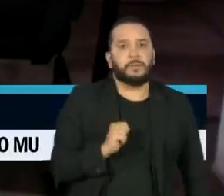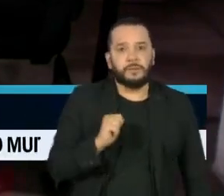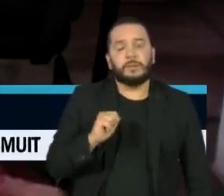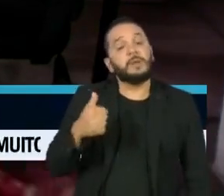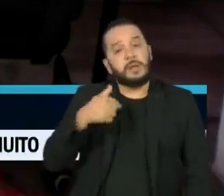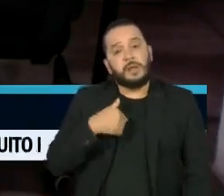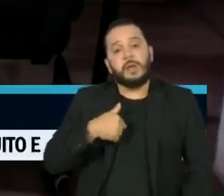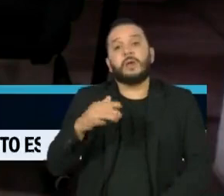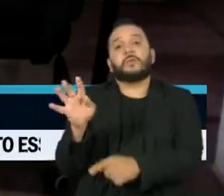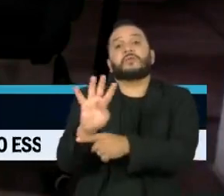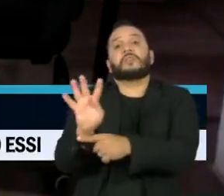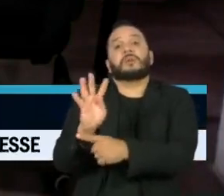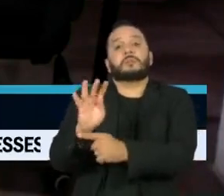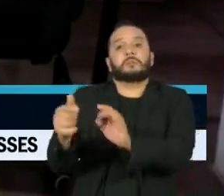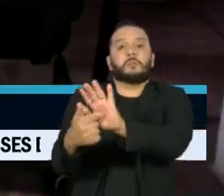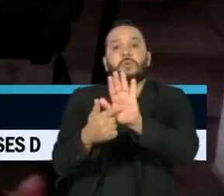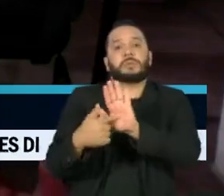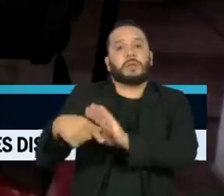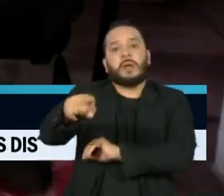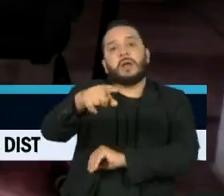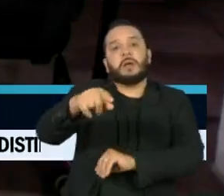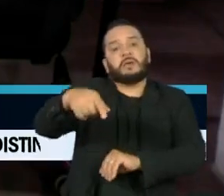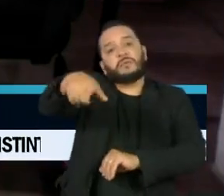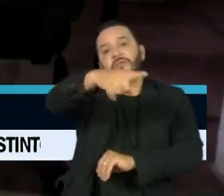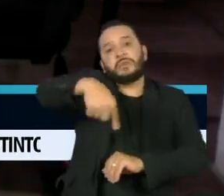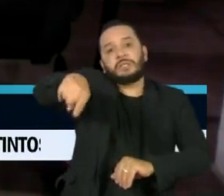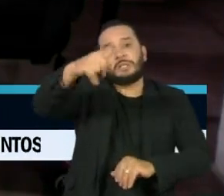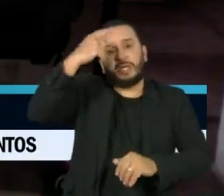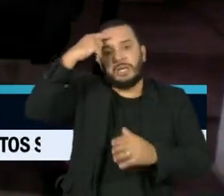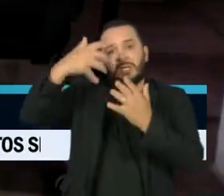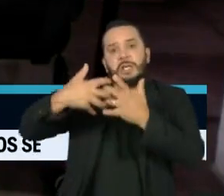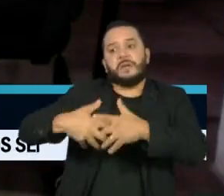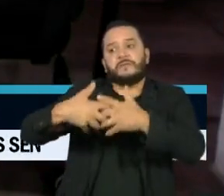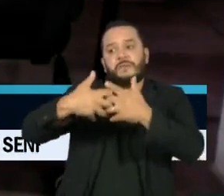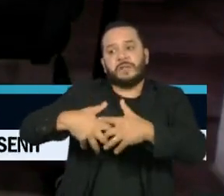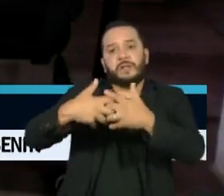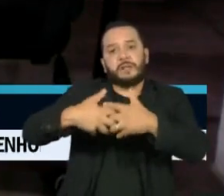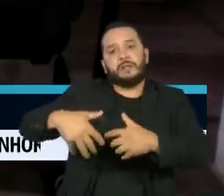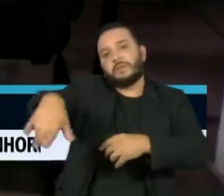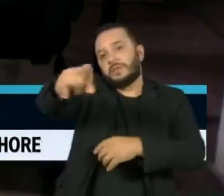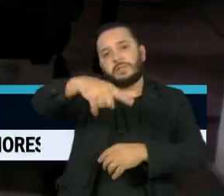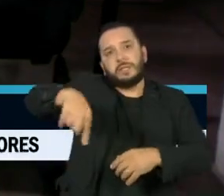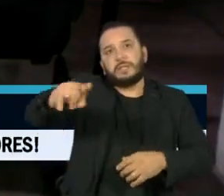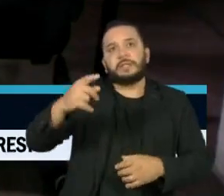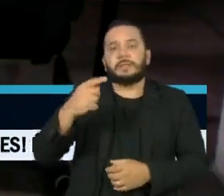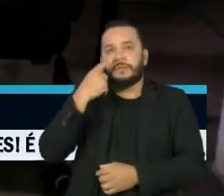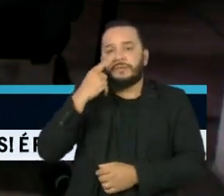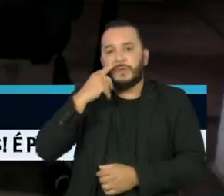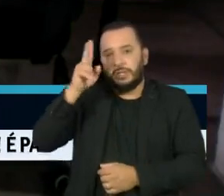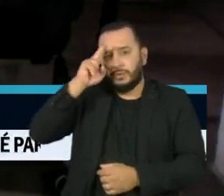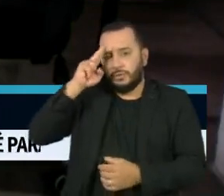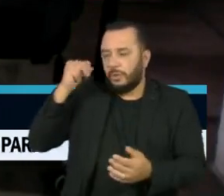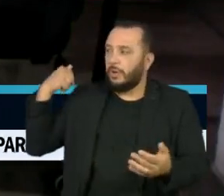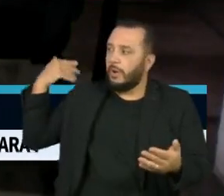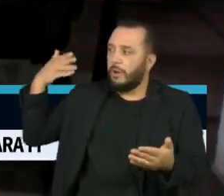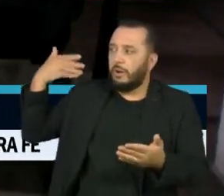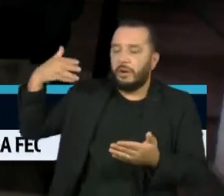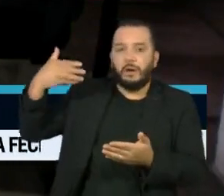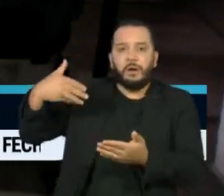que as pessoas reflitam, que elas vejam o que a gente percorreu nessa